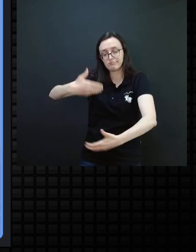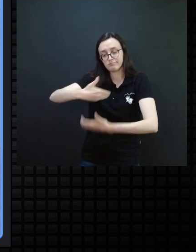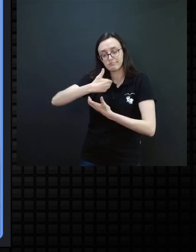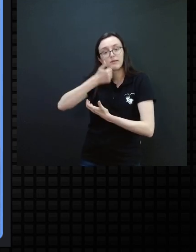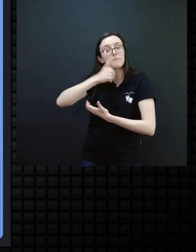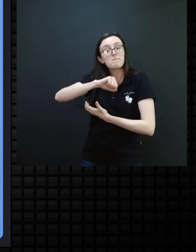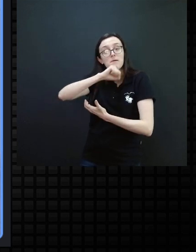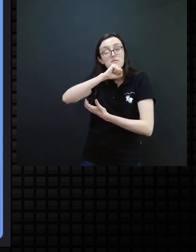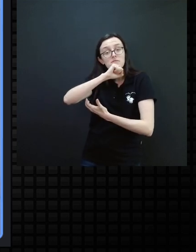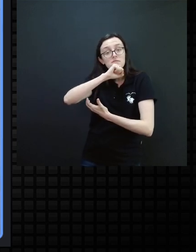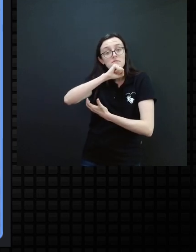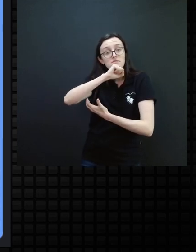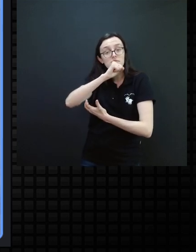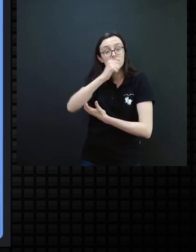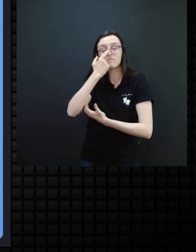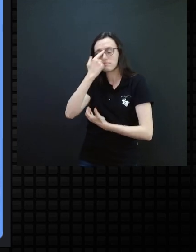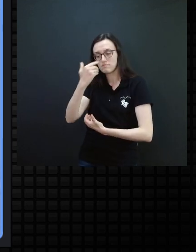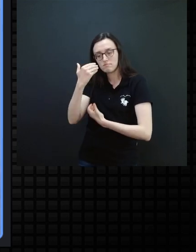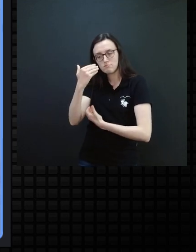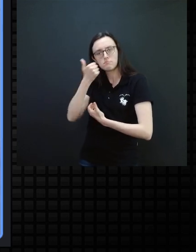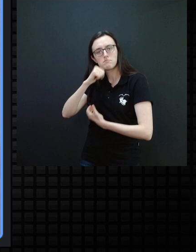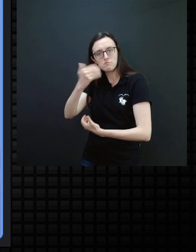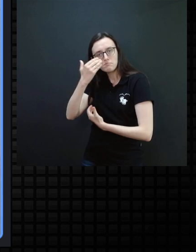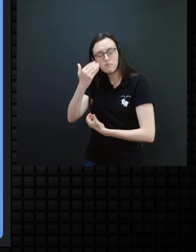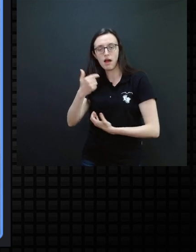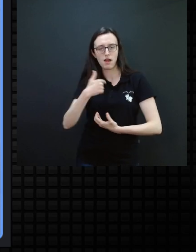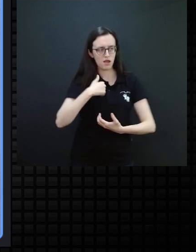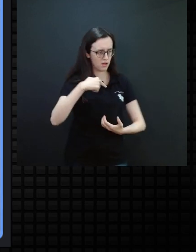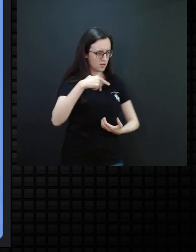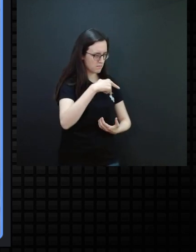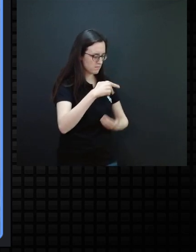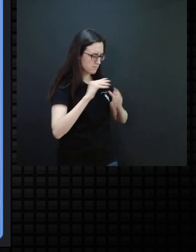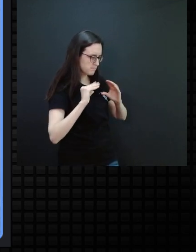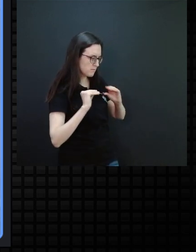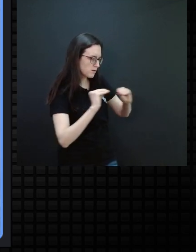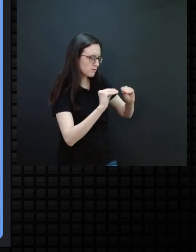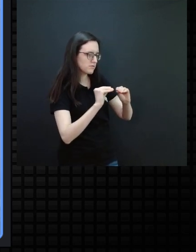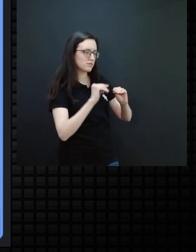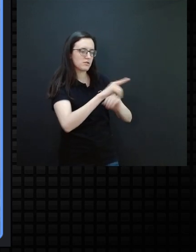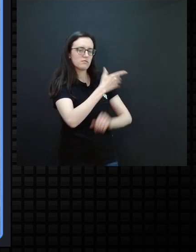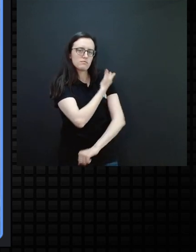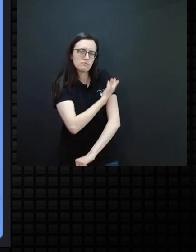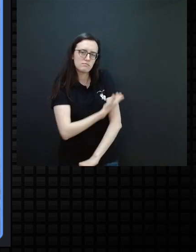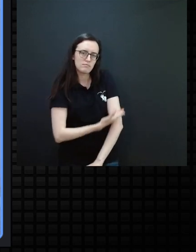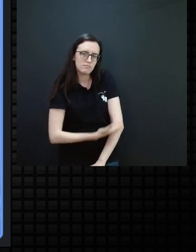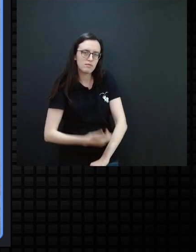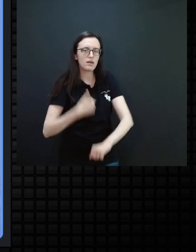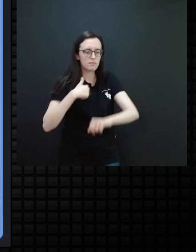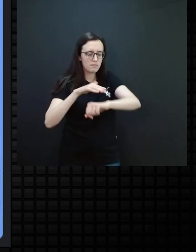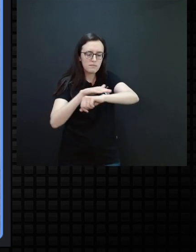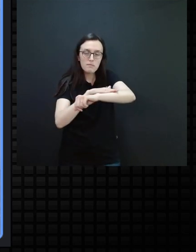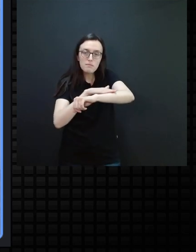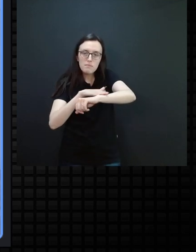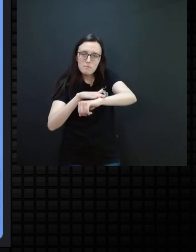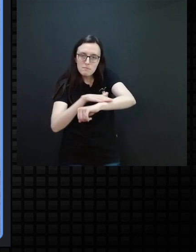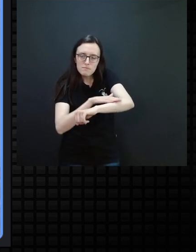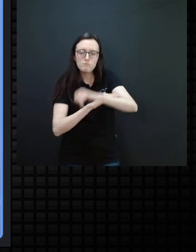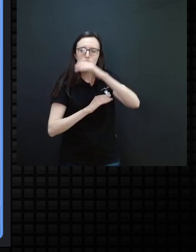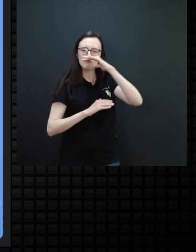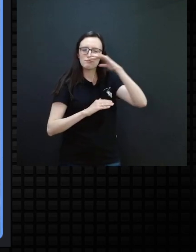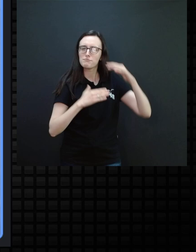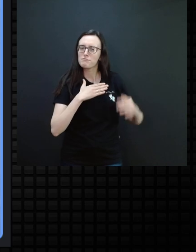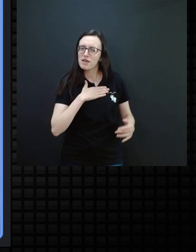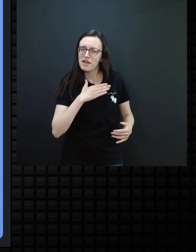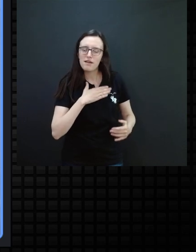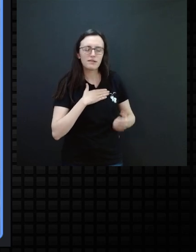mãe. Então, eu trabalho, é o meu toque, ela vai se acostumando com a minha pele, com o meu cheiro,